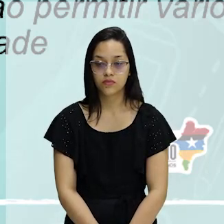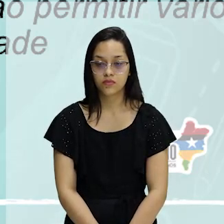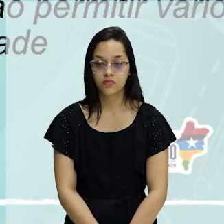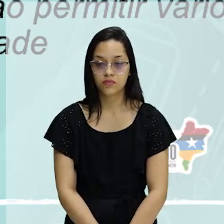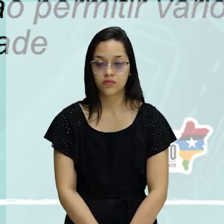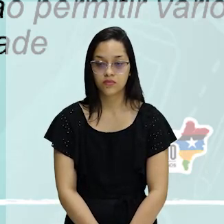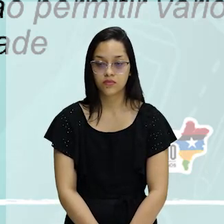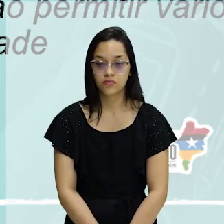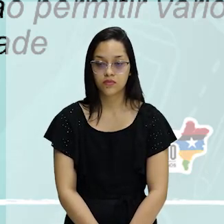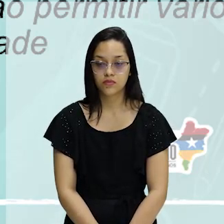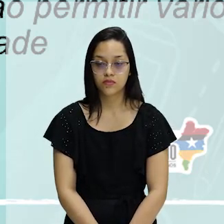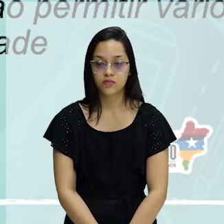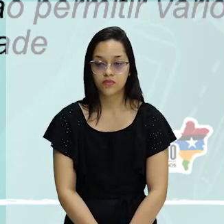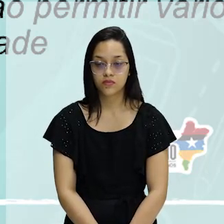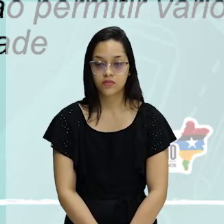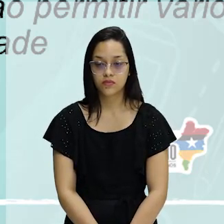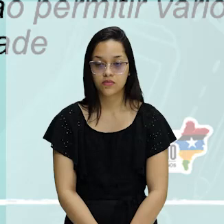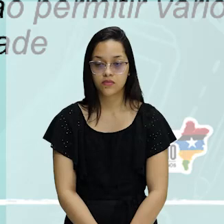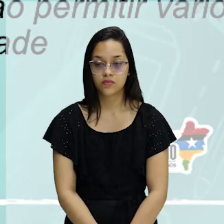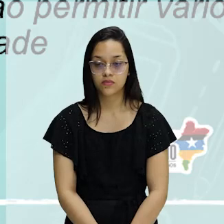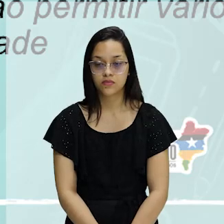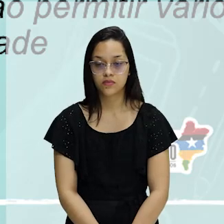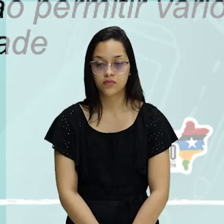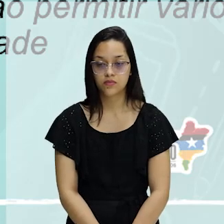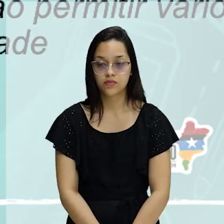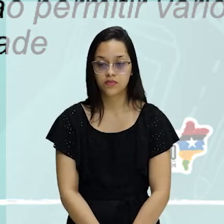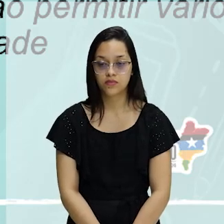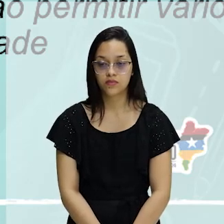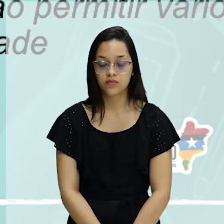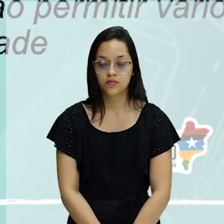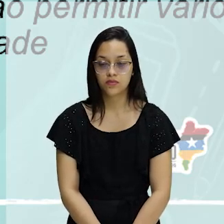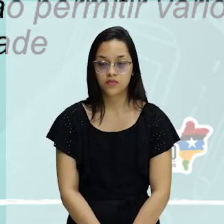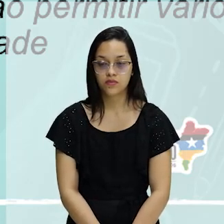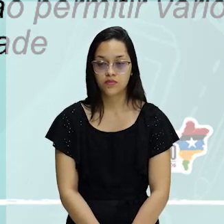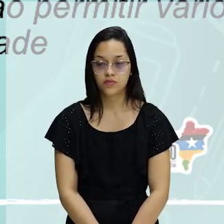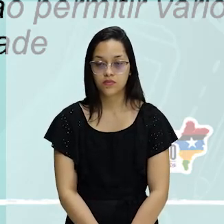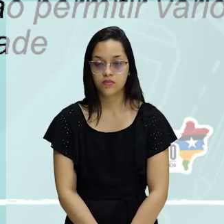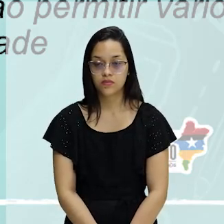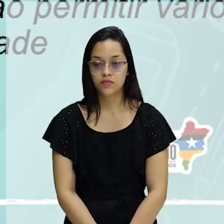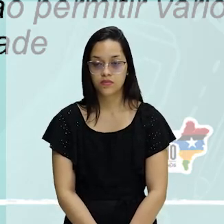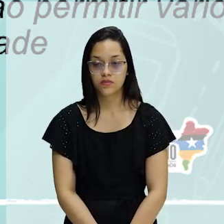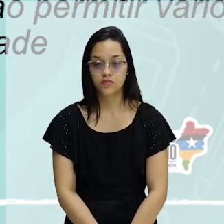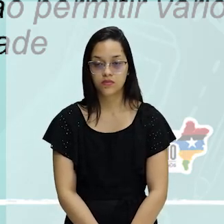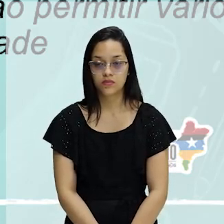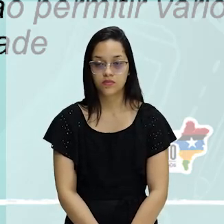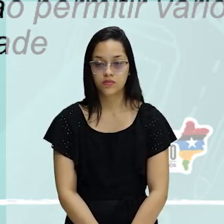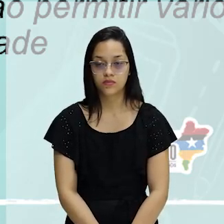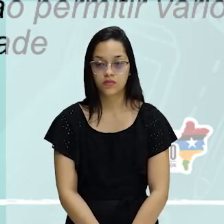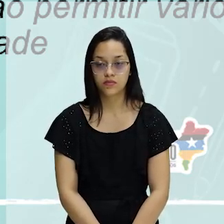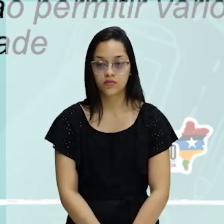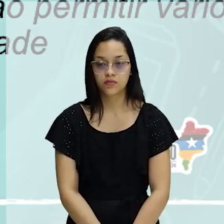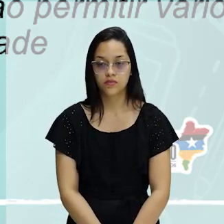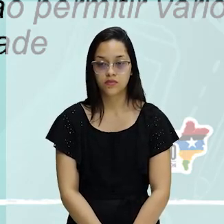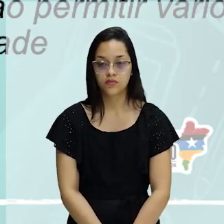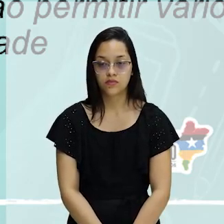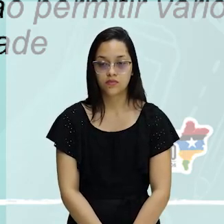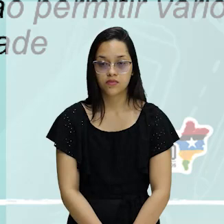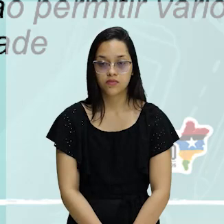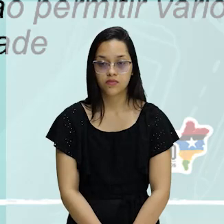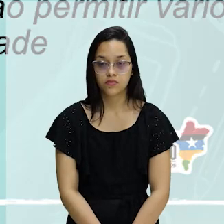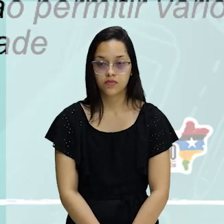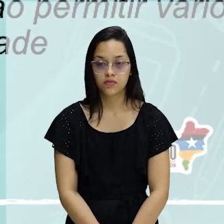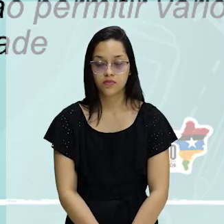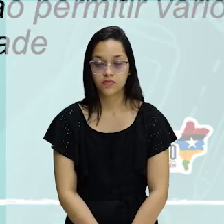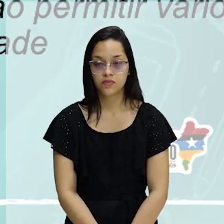ou a tópicos estabelecidos por um autor. Trata-se de uma forma de estruturação textual que